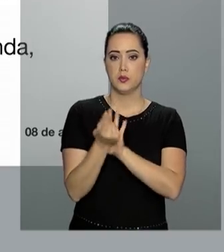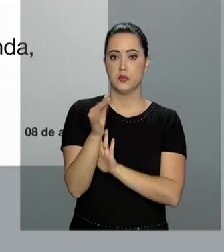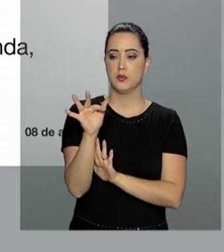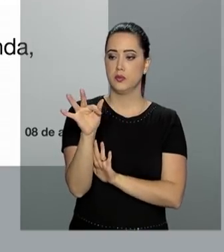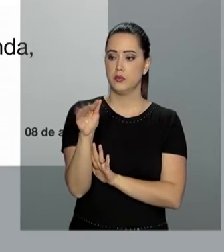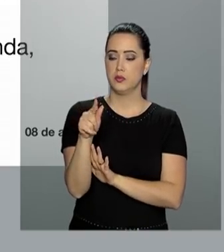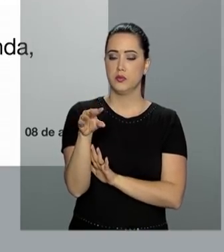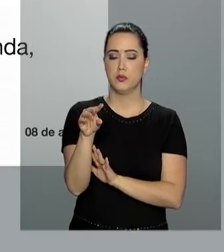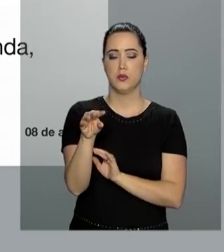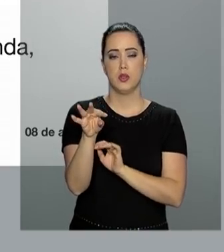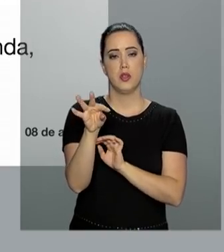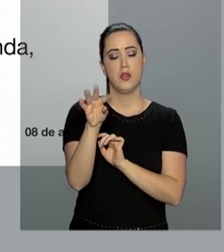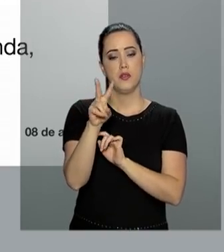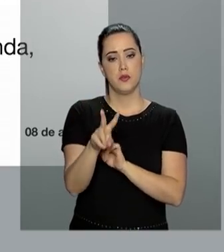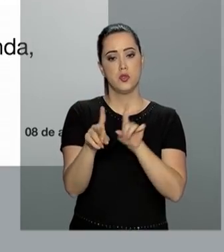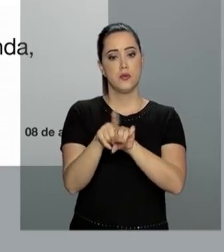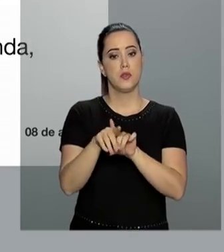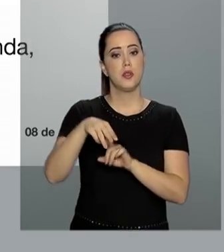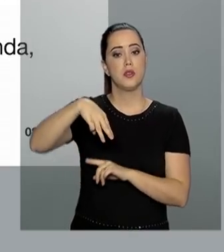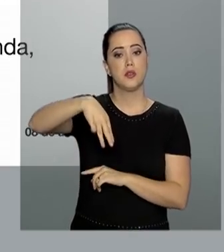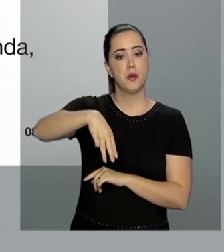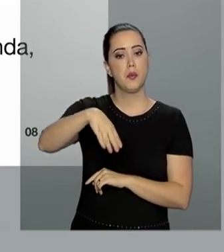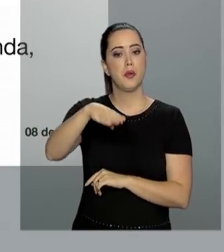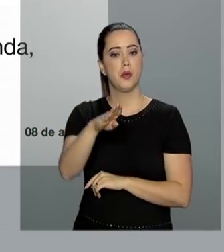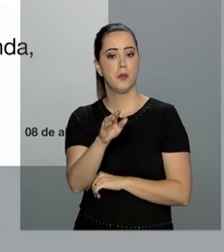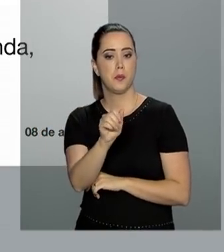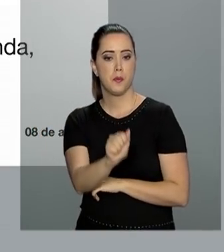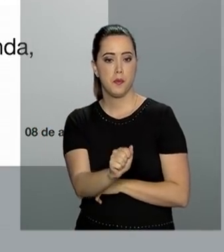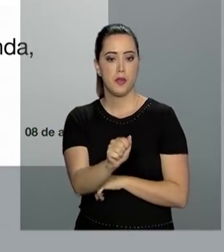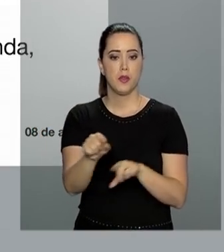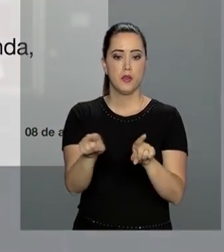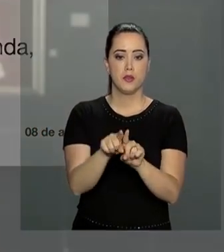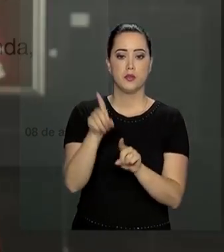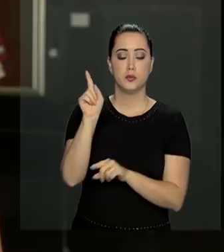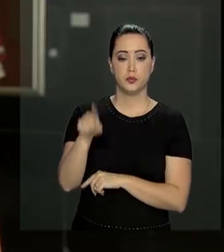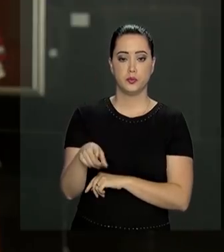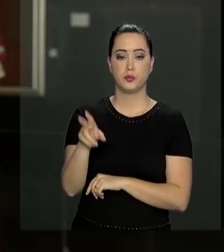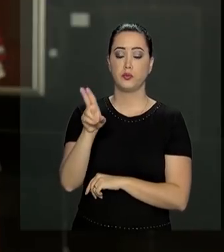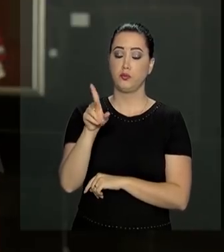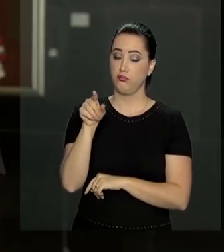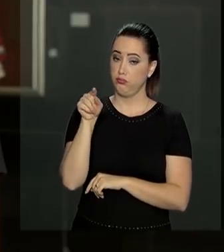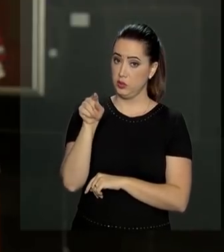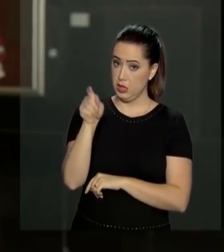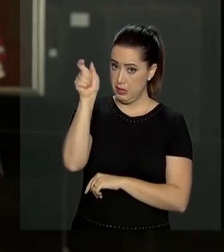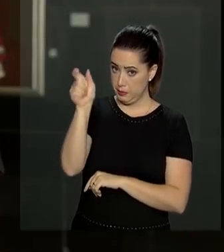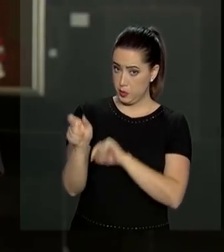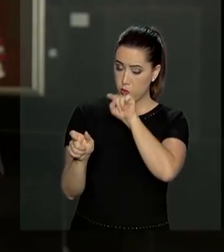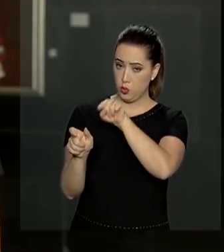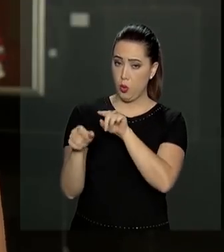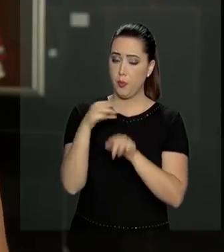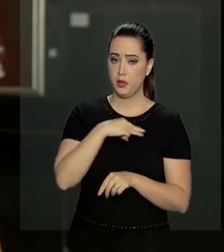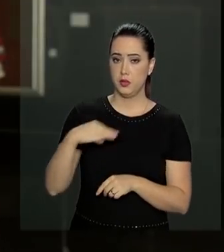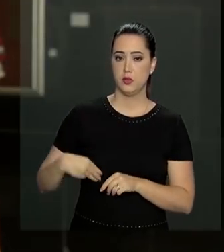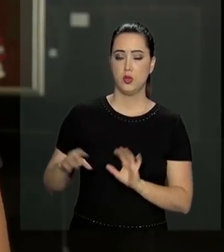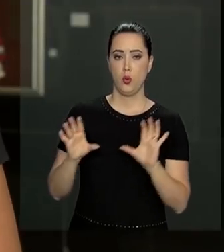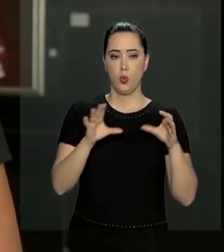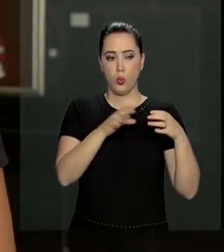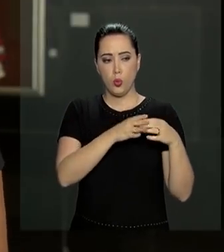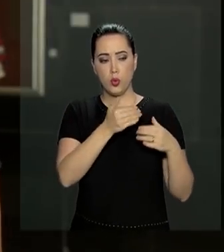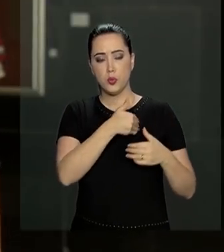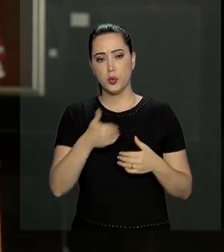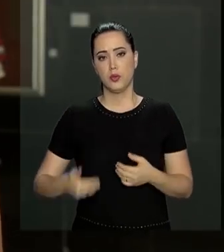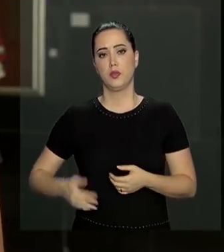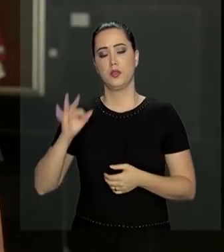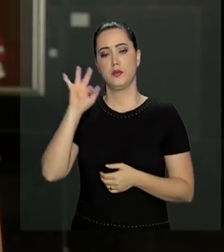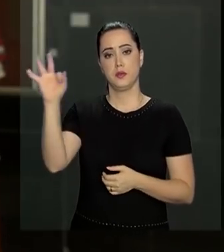FGV e MBA executivo internacional pelo OneMBA. Abram Weintraub já integrava a equipe do governo